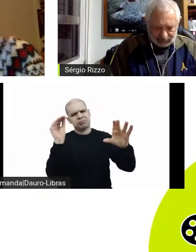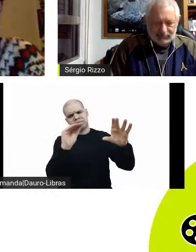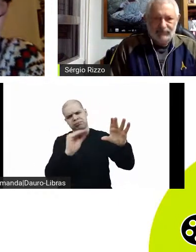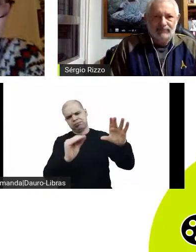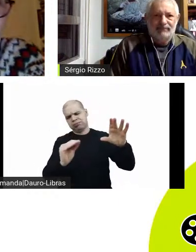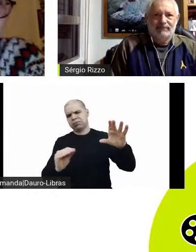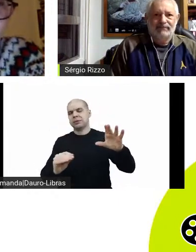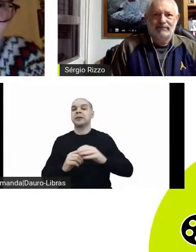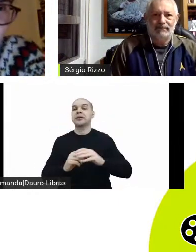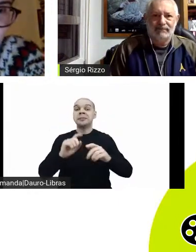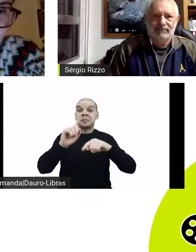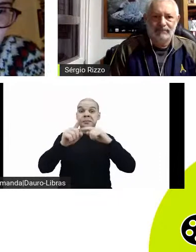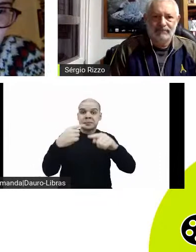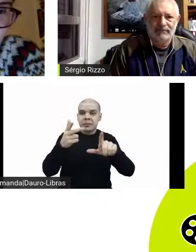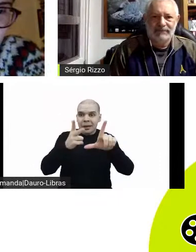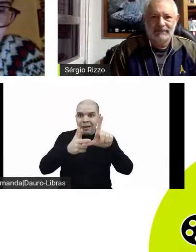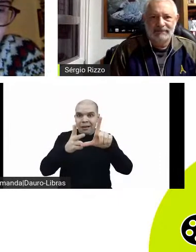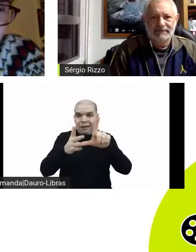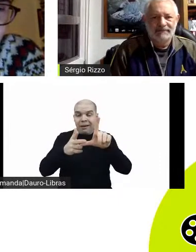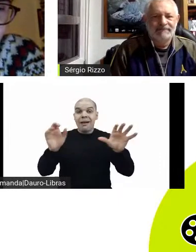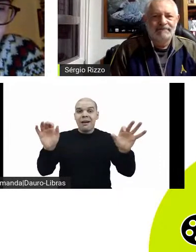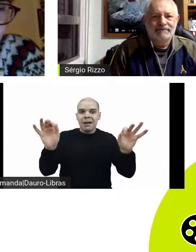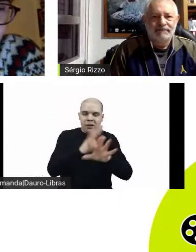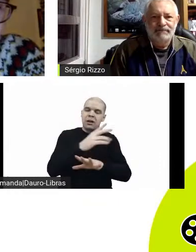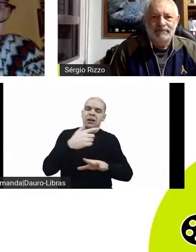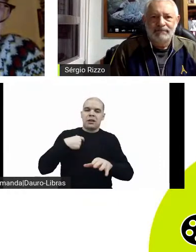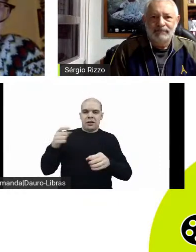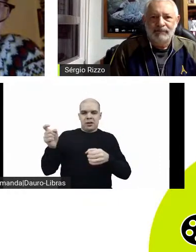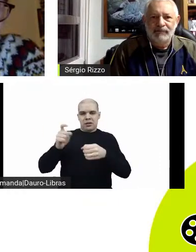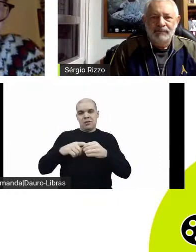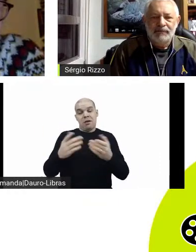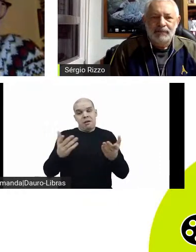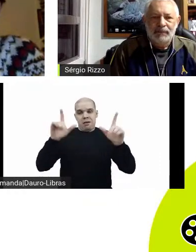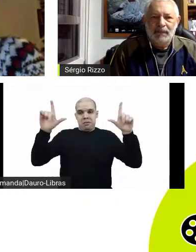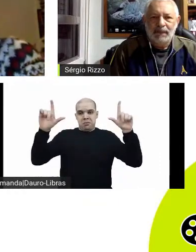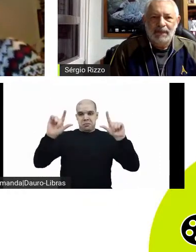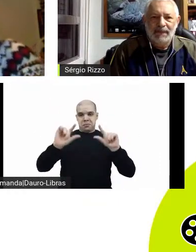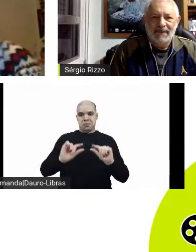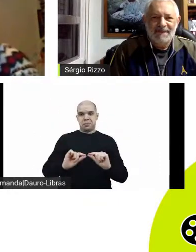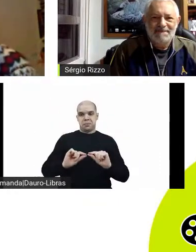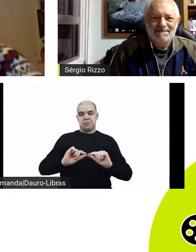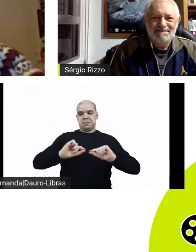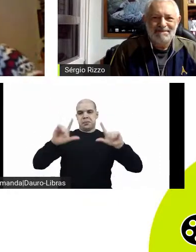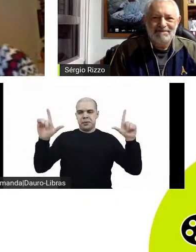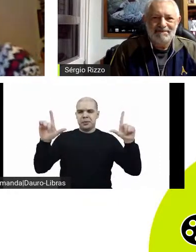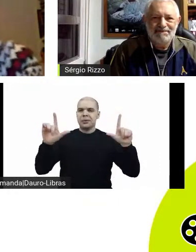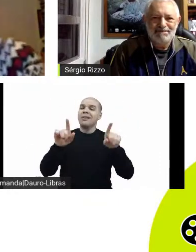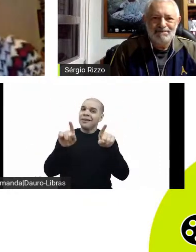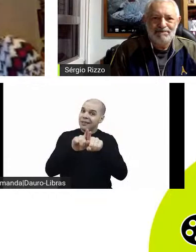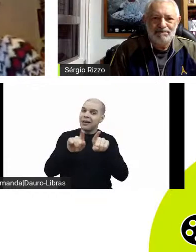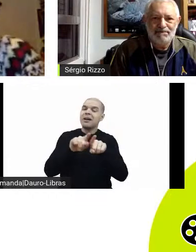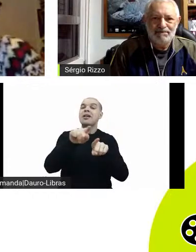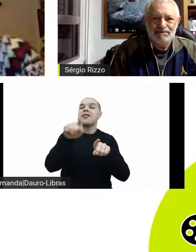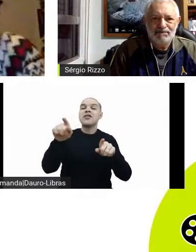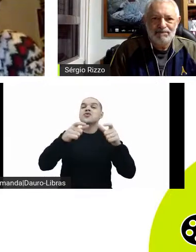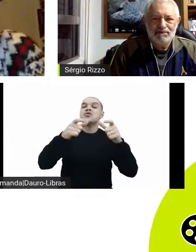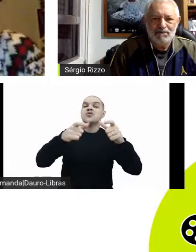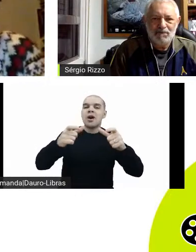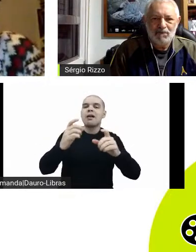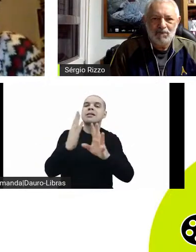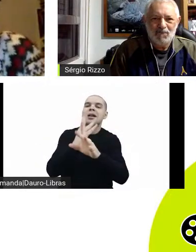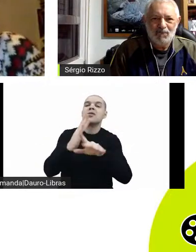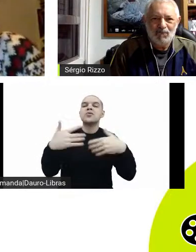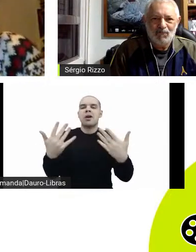falando um pouquinho aí com vocês, com os nossos convidados também, e me escreve também de onde você está falando, como está chegando a conexão para você, tá bom?